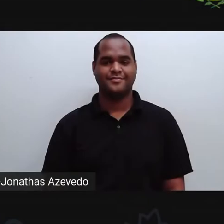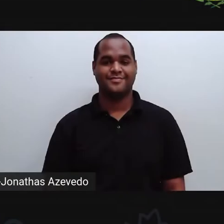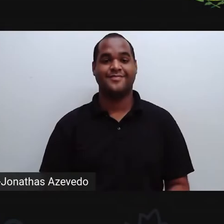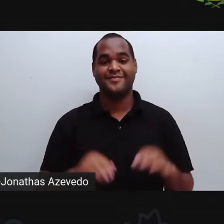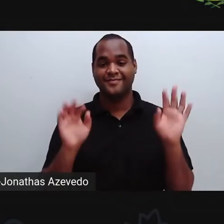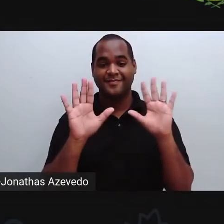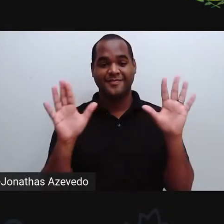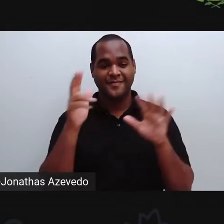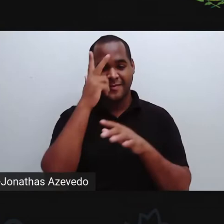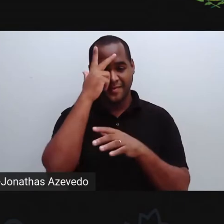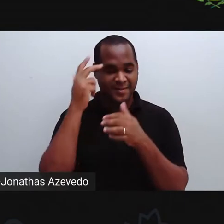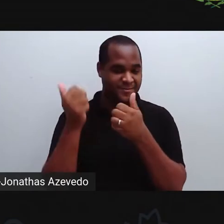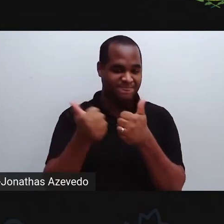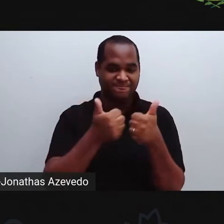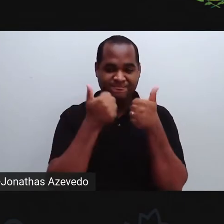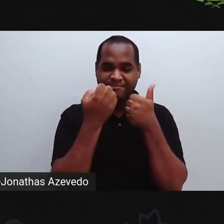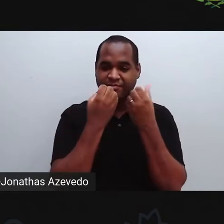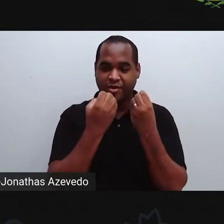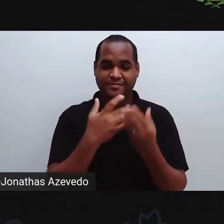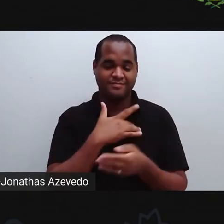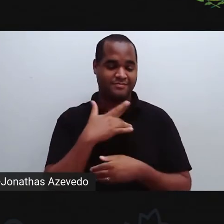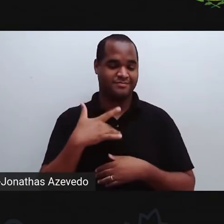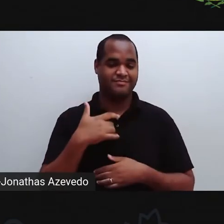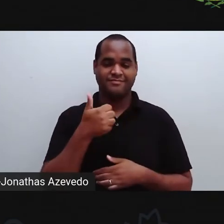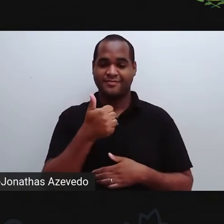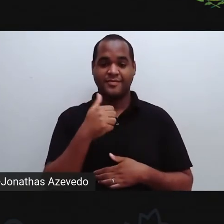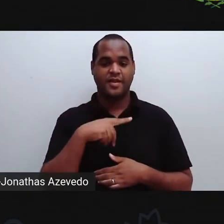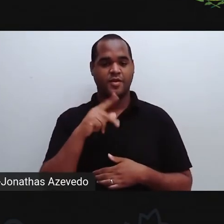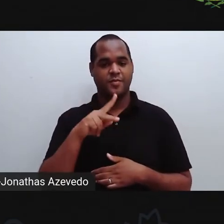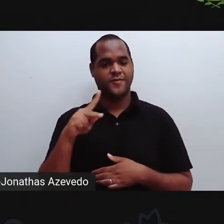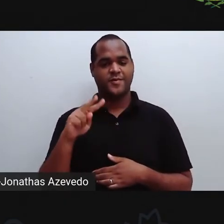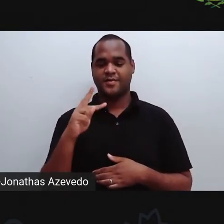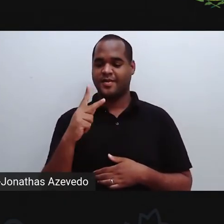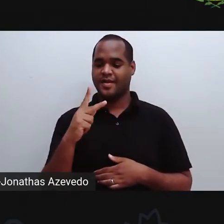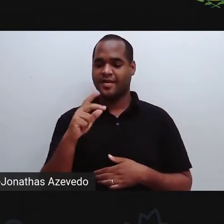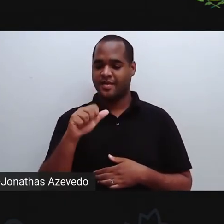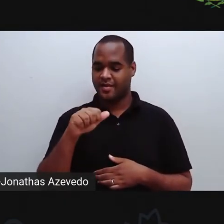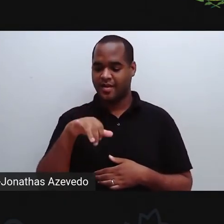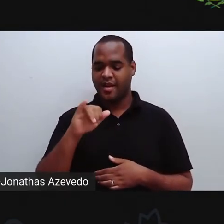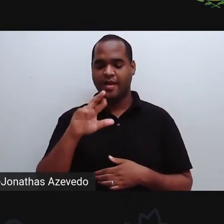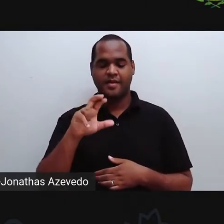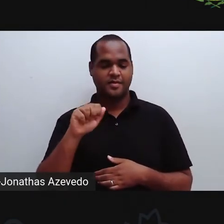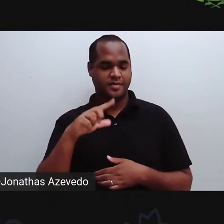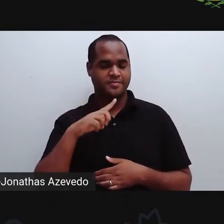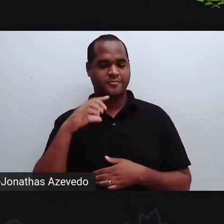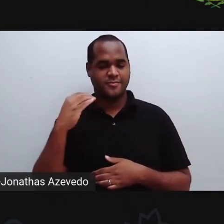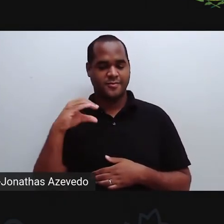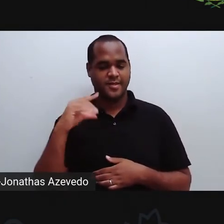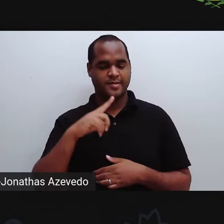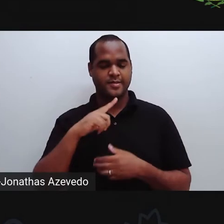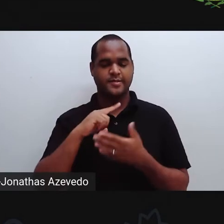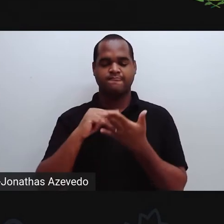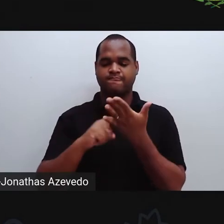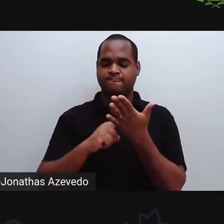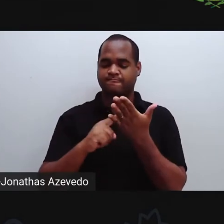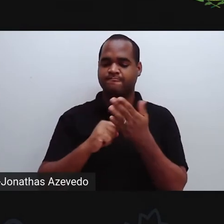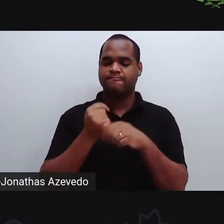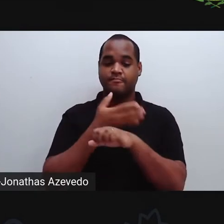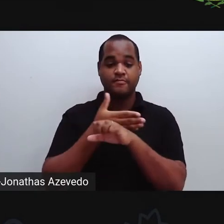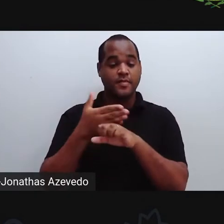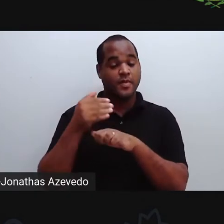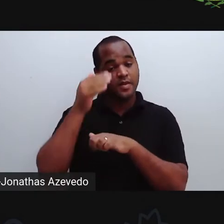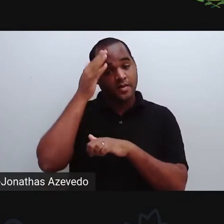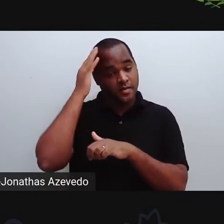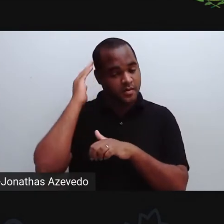Olá pessoal, tudo bem com vocês? Eu sou a professora Taira Santos de Ciências, sou uma mulher de pele clara, tenho um